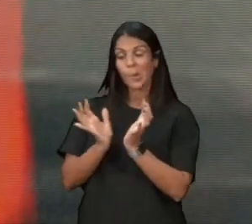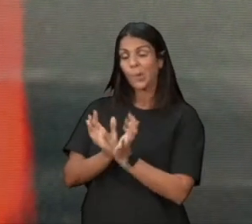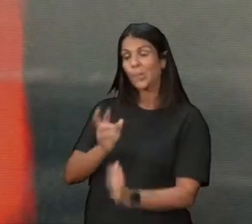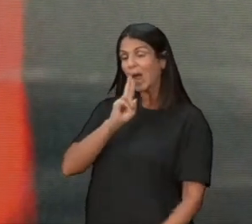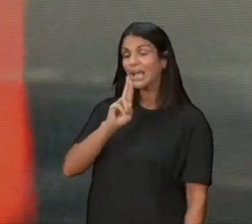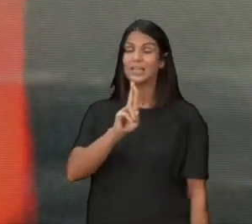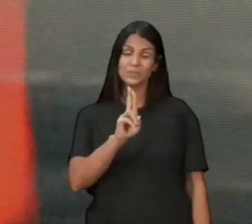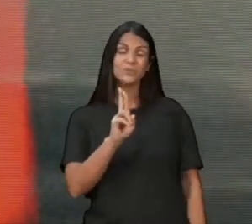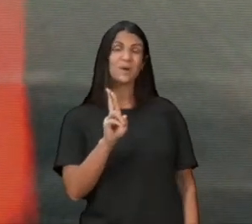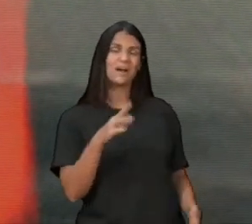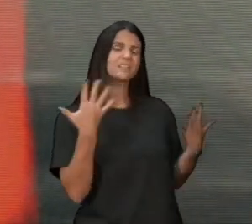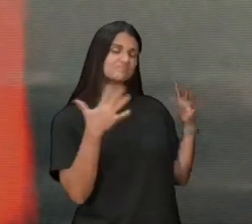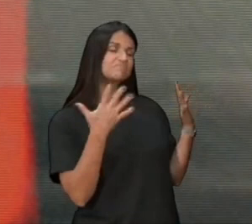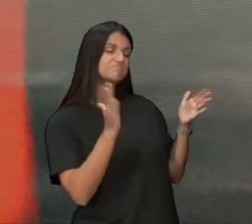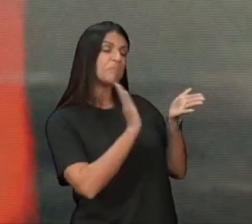eu não sou isso tudo não,